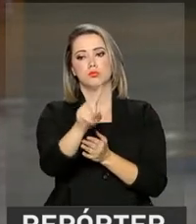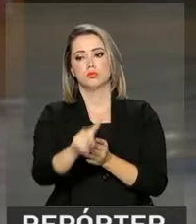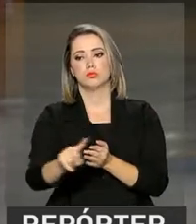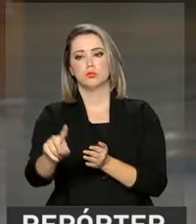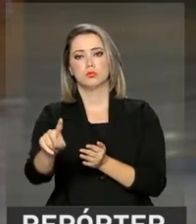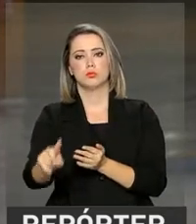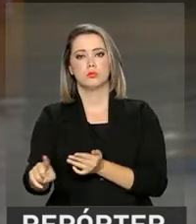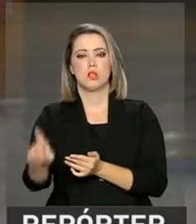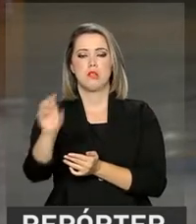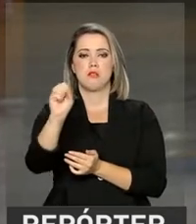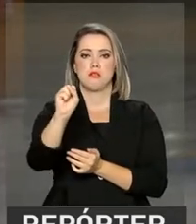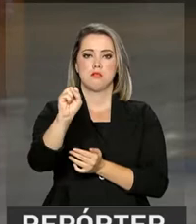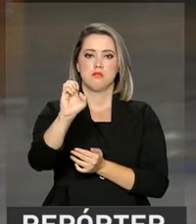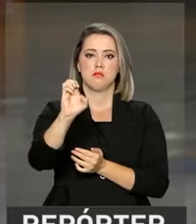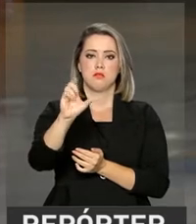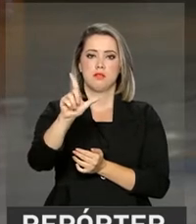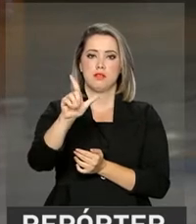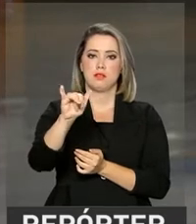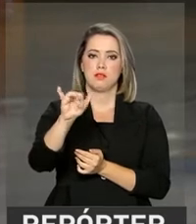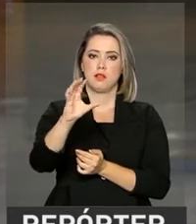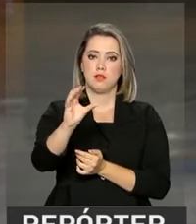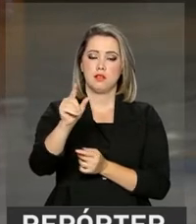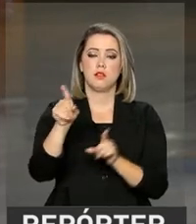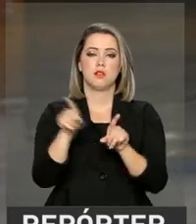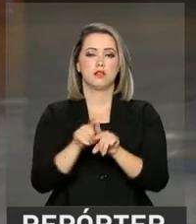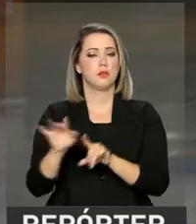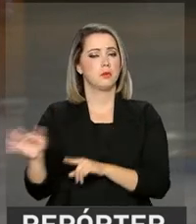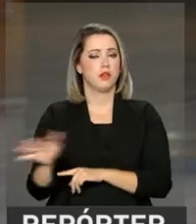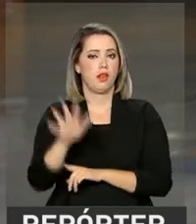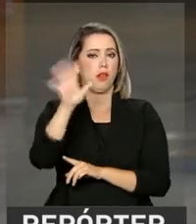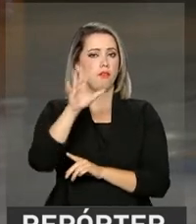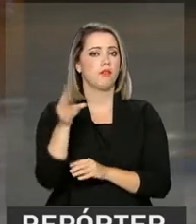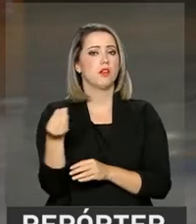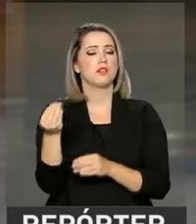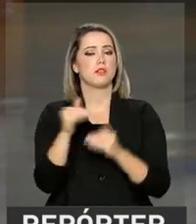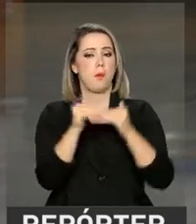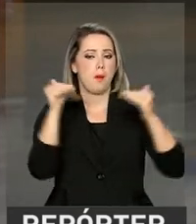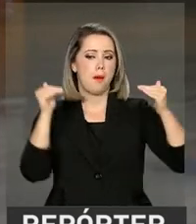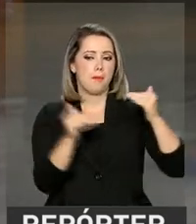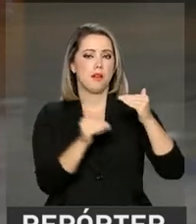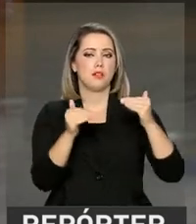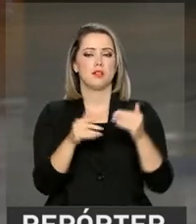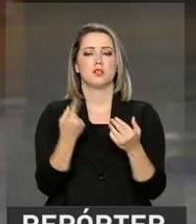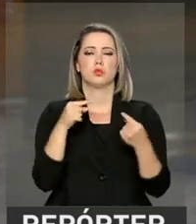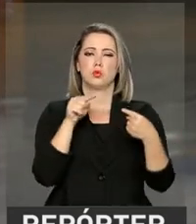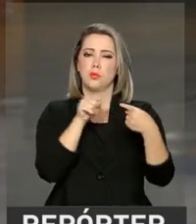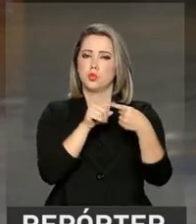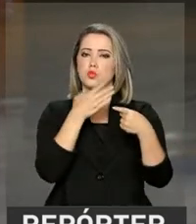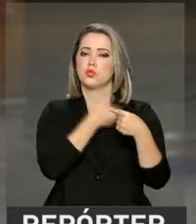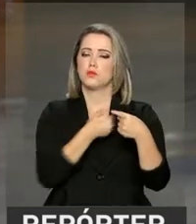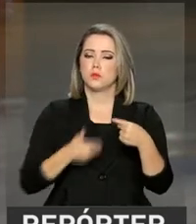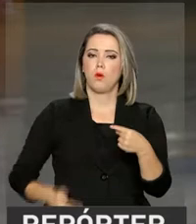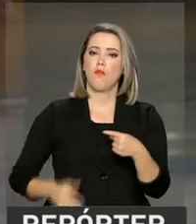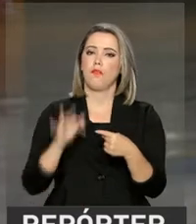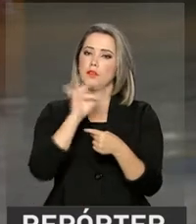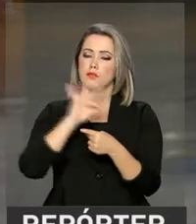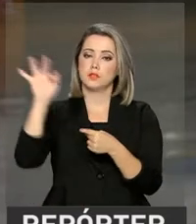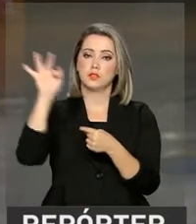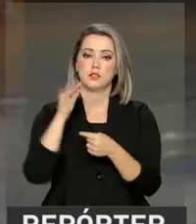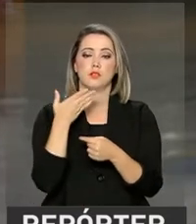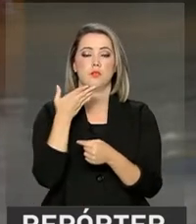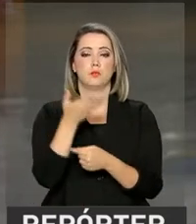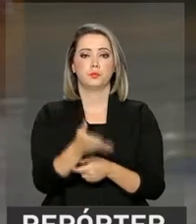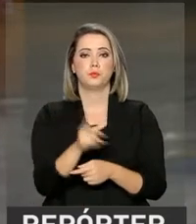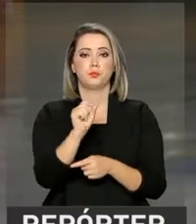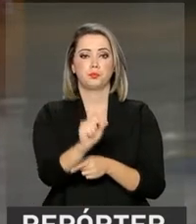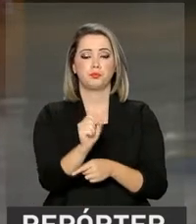Selic e também que a inflação oficial do país ficará abaixo do centro da meta definido pelo Conselho